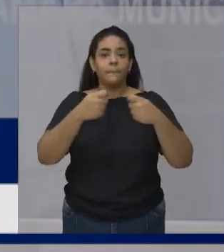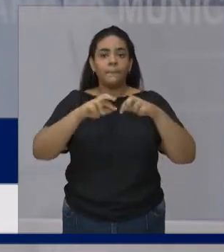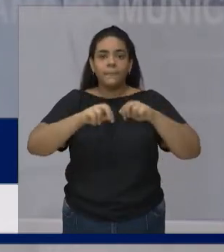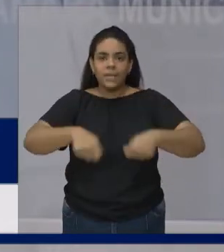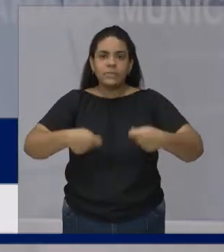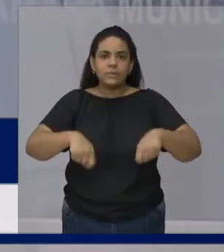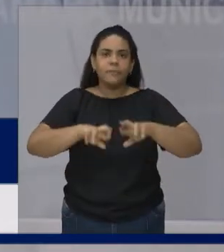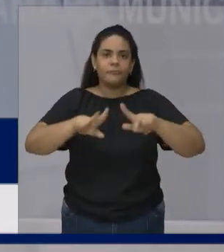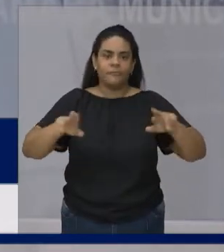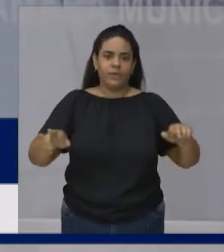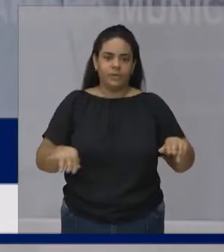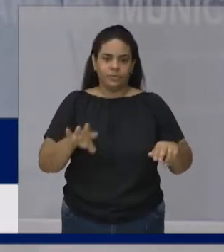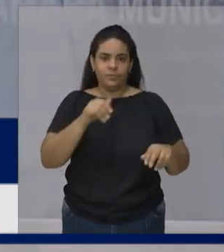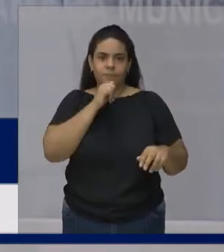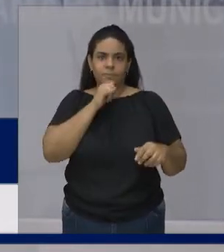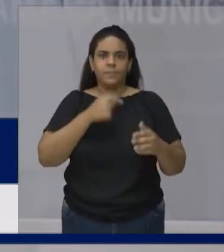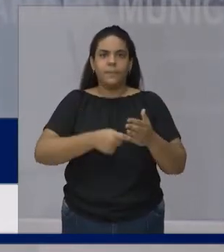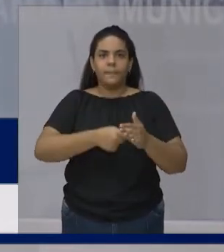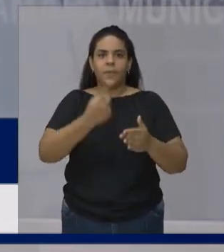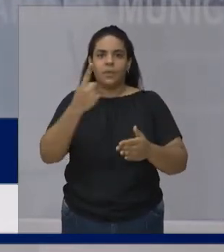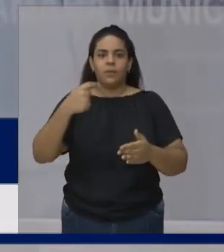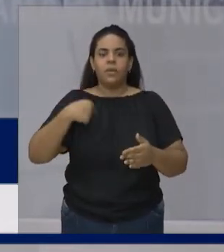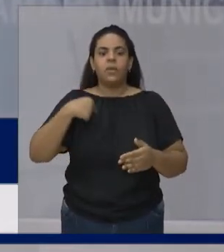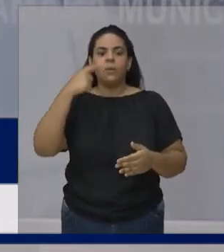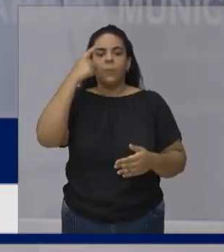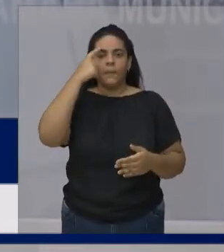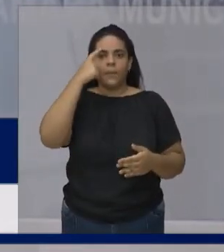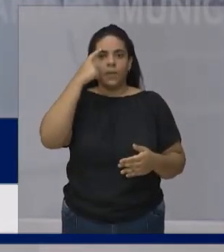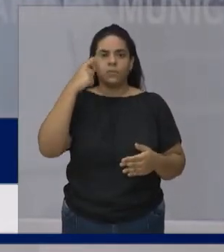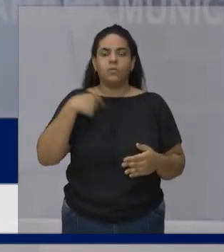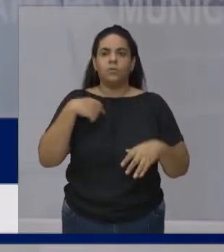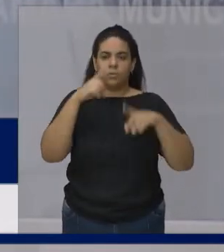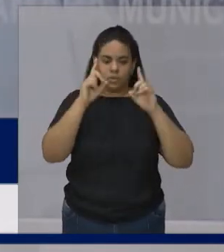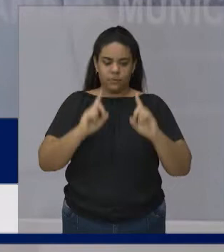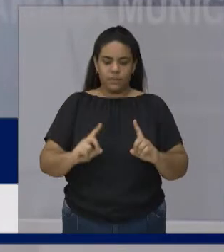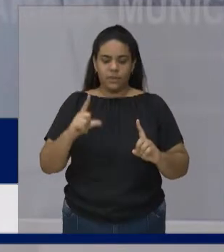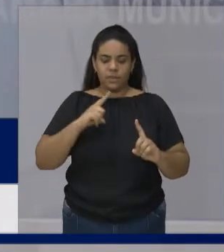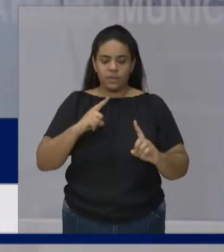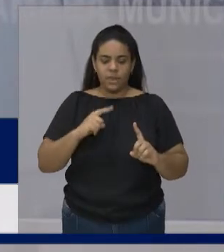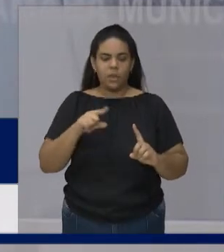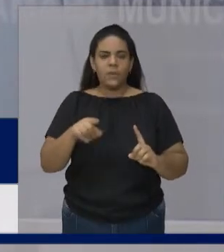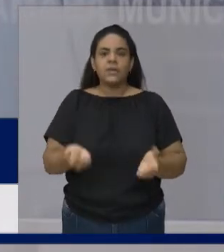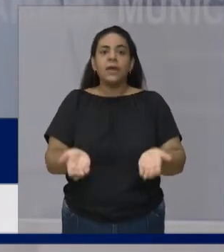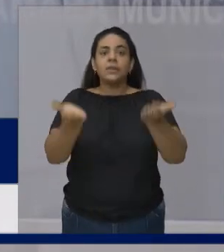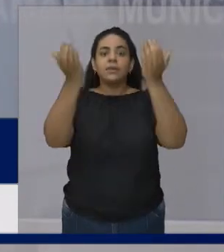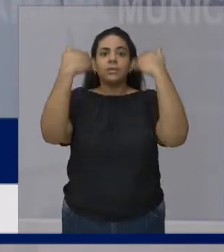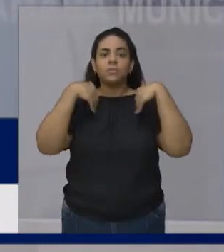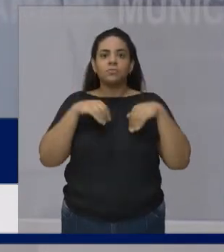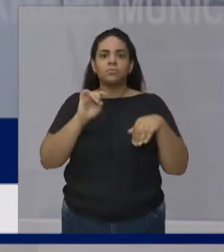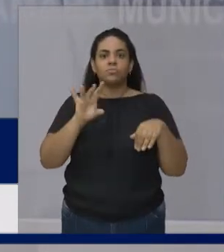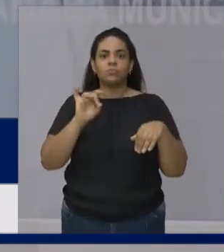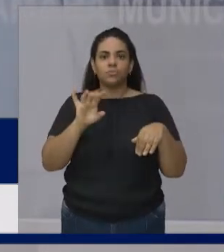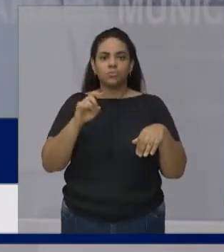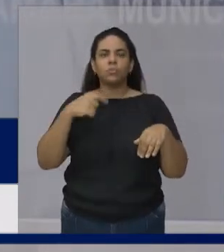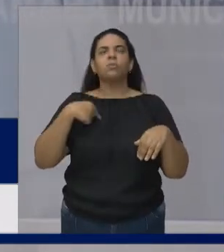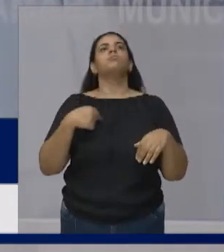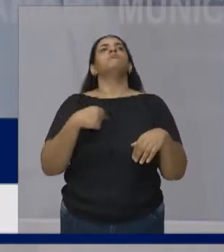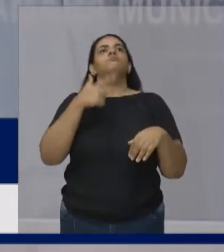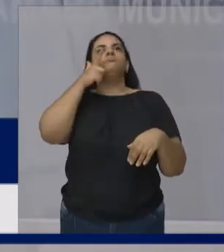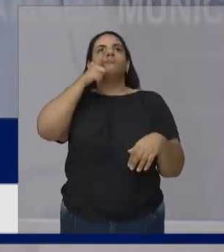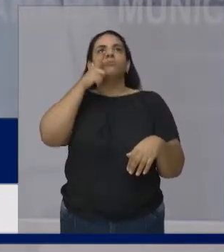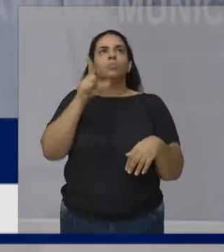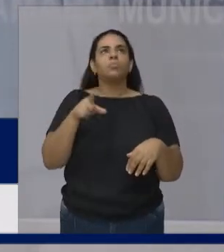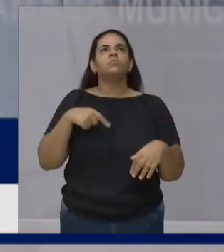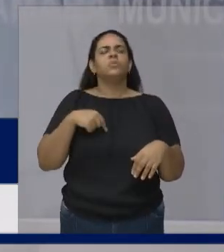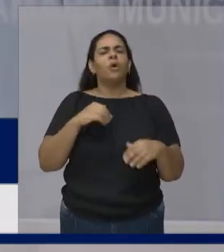No meu caso Eu não posso me achar inferior A ninguém que está aqui Em realizações e capacitações Somos todos